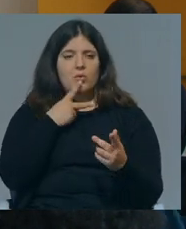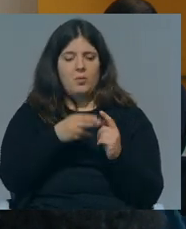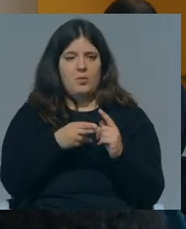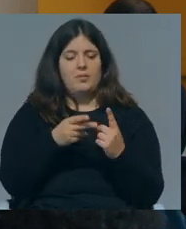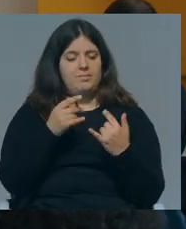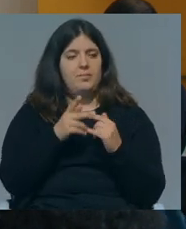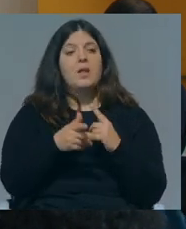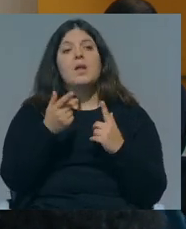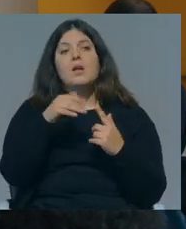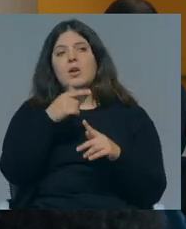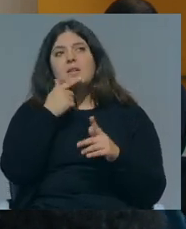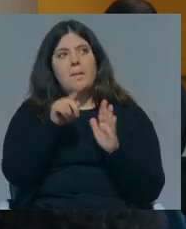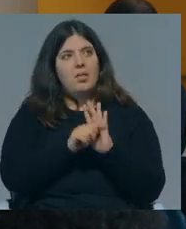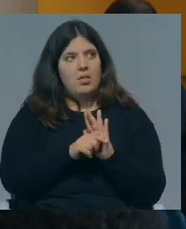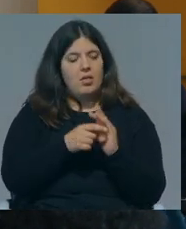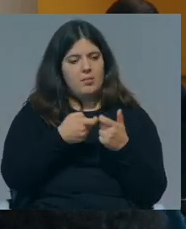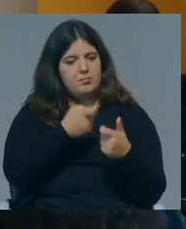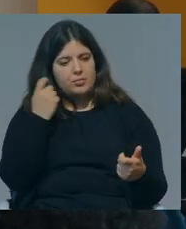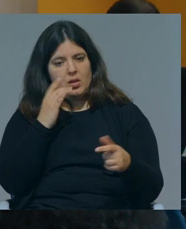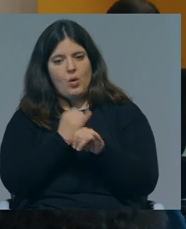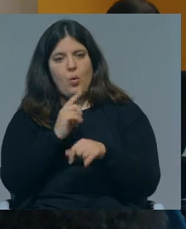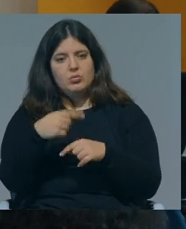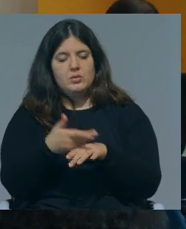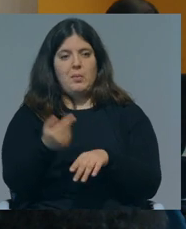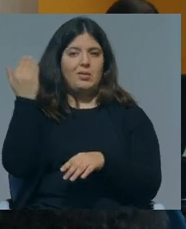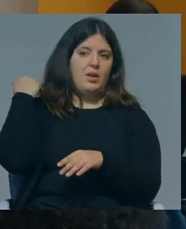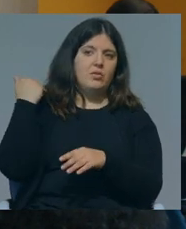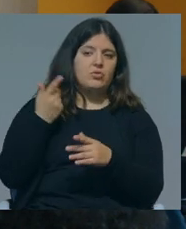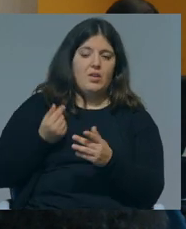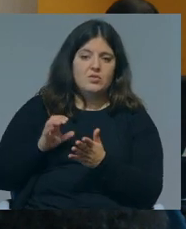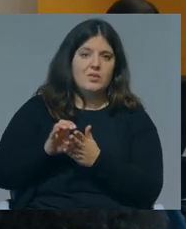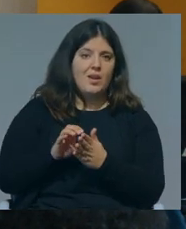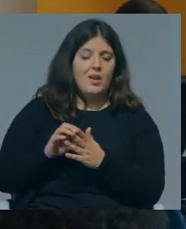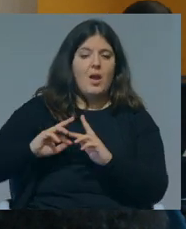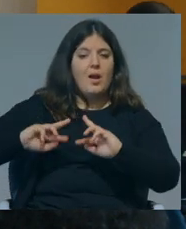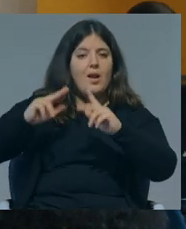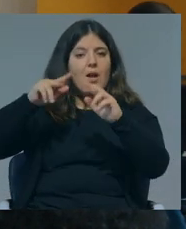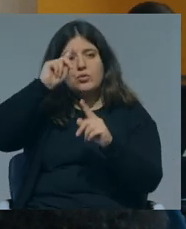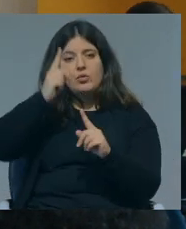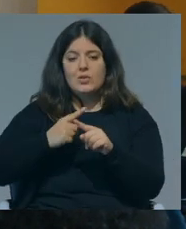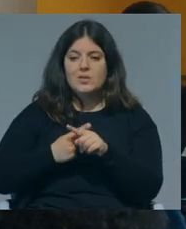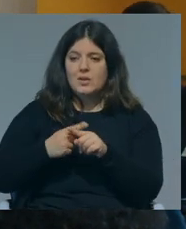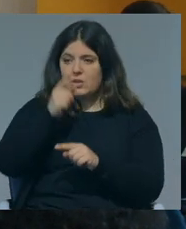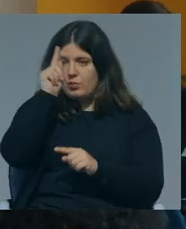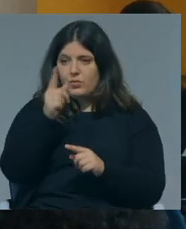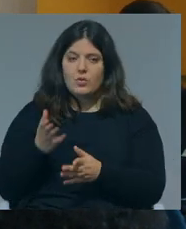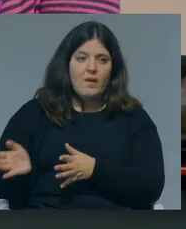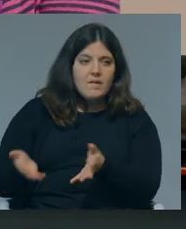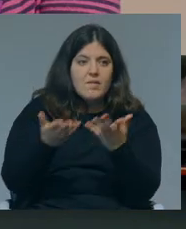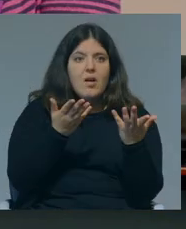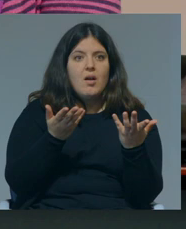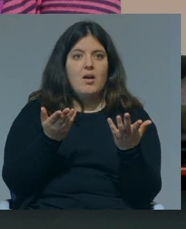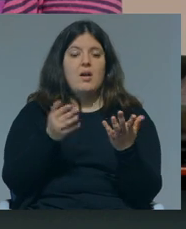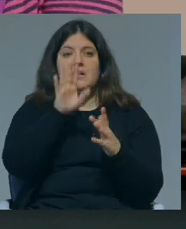não podemos dissociar essa medida da outra que está para trás de investir na carreira dos professores, de atrair pessoas para a